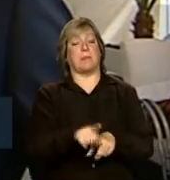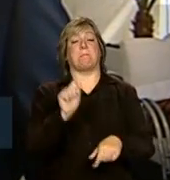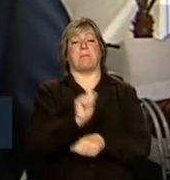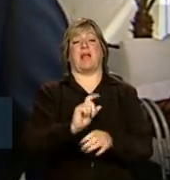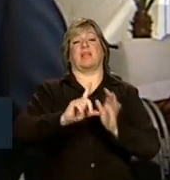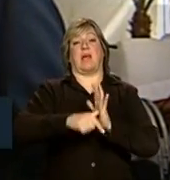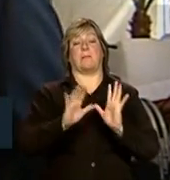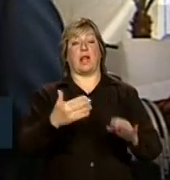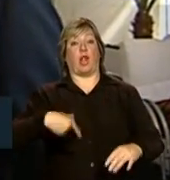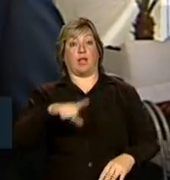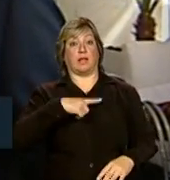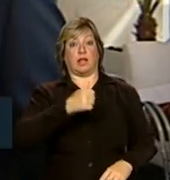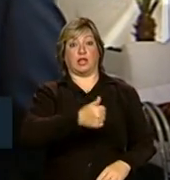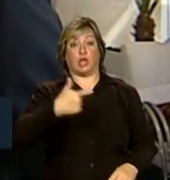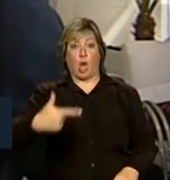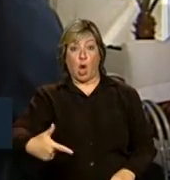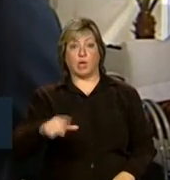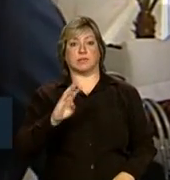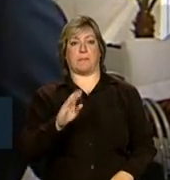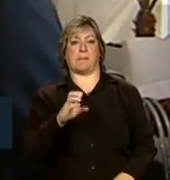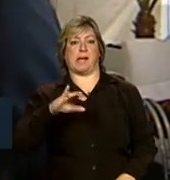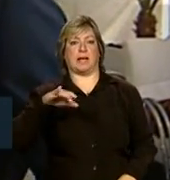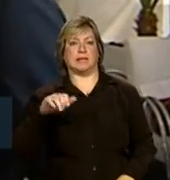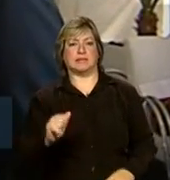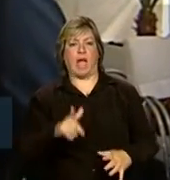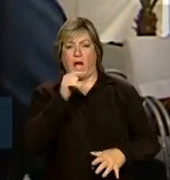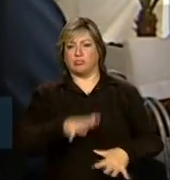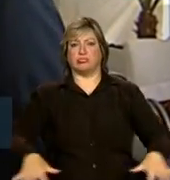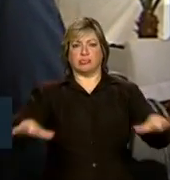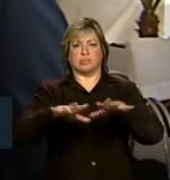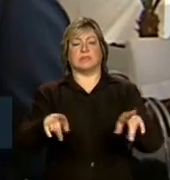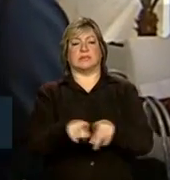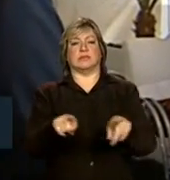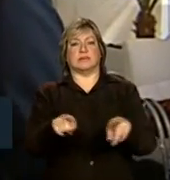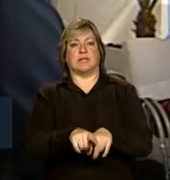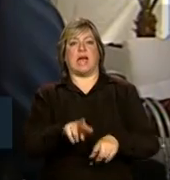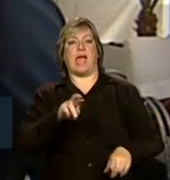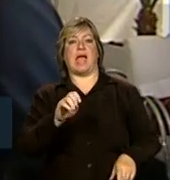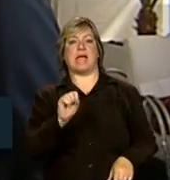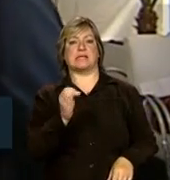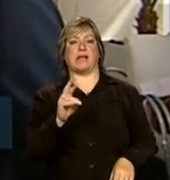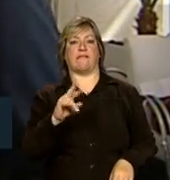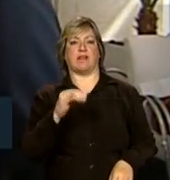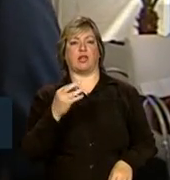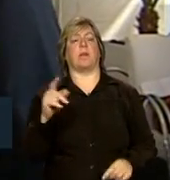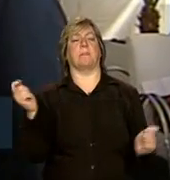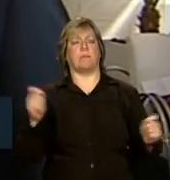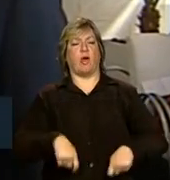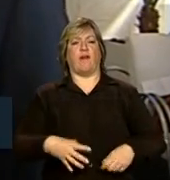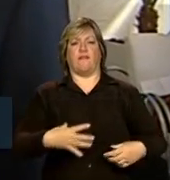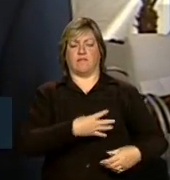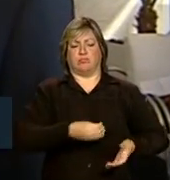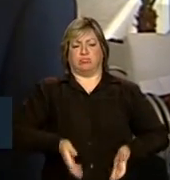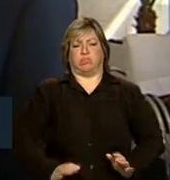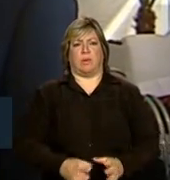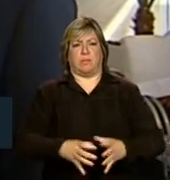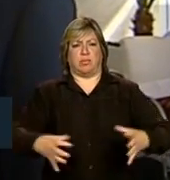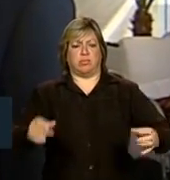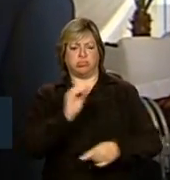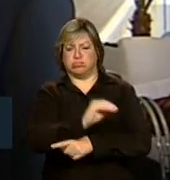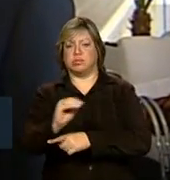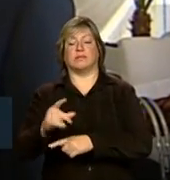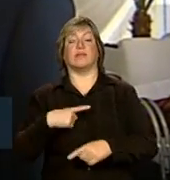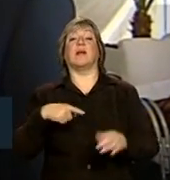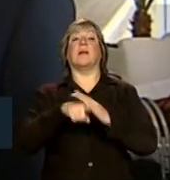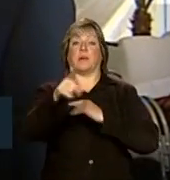Mas nós temos 12 bacias hidrográficas e grandes reservatórios das hidrelétricas onde podemos produzir milhões de toneladas de peixe. E o peixe que o senhor